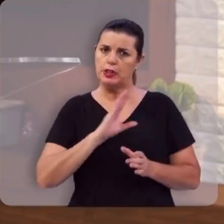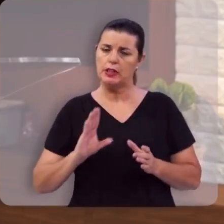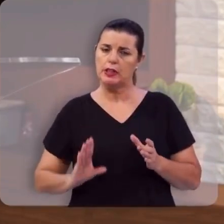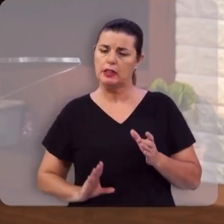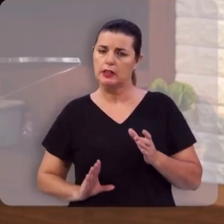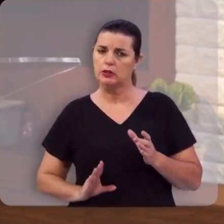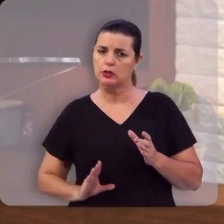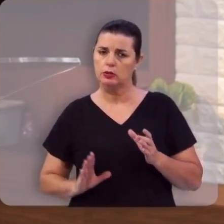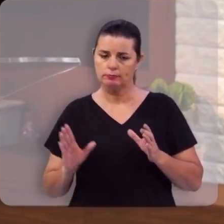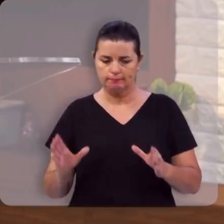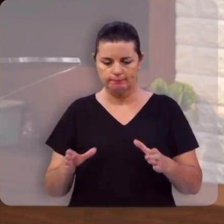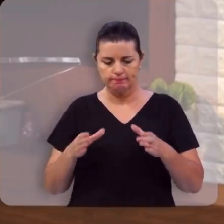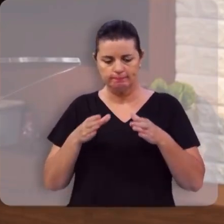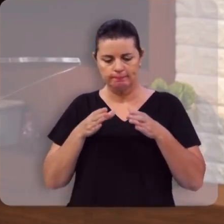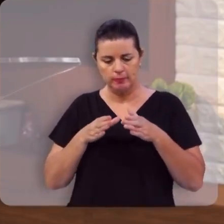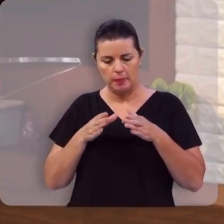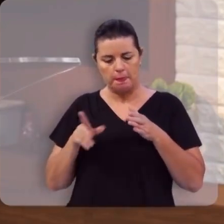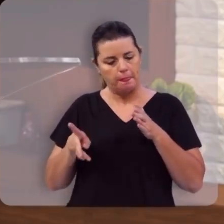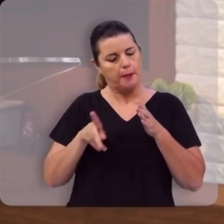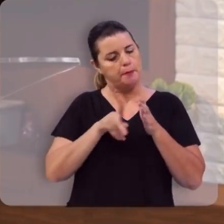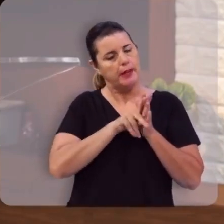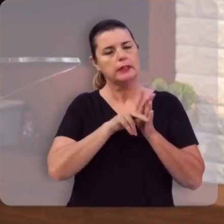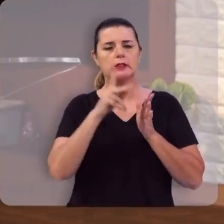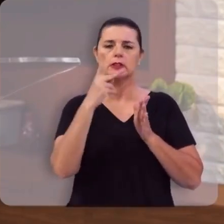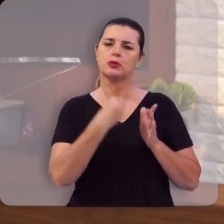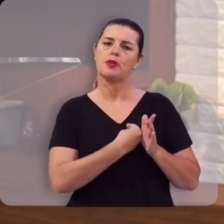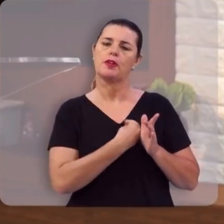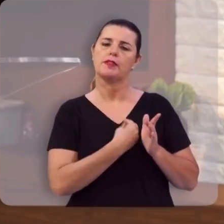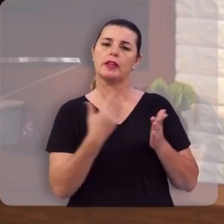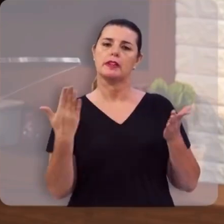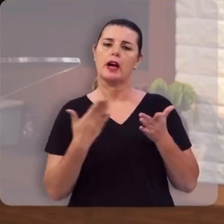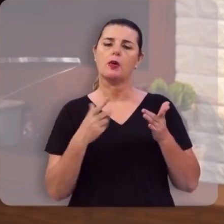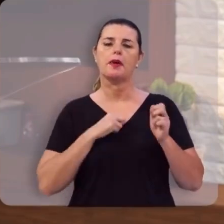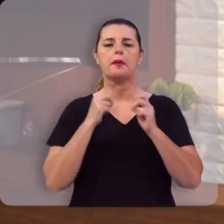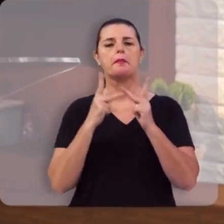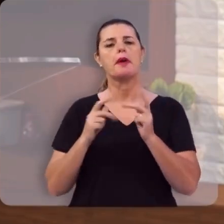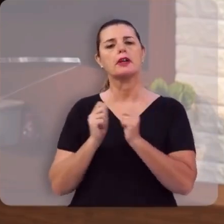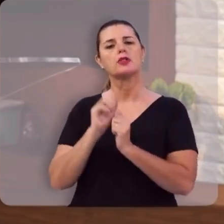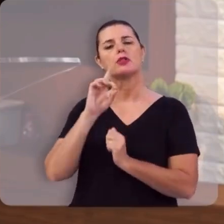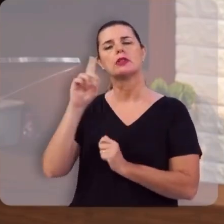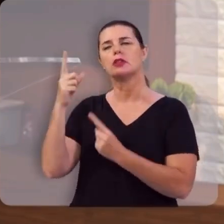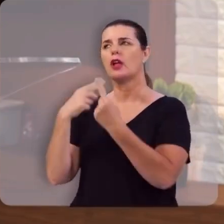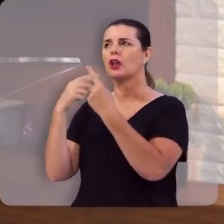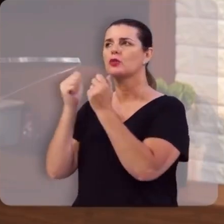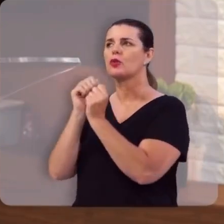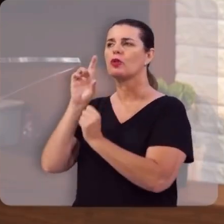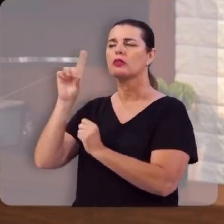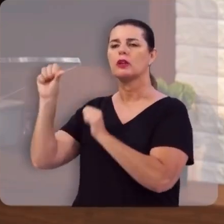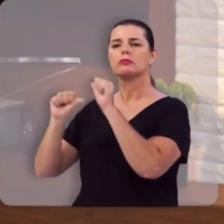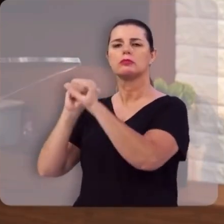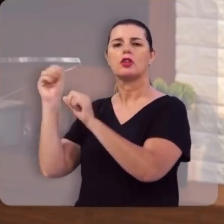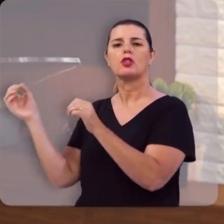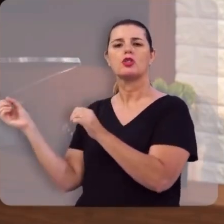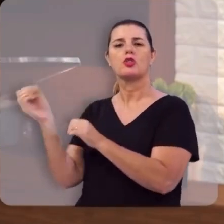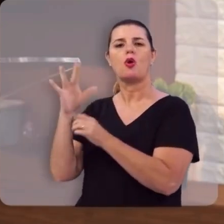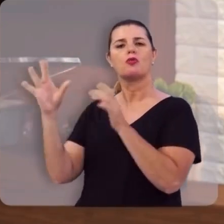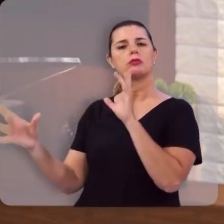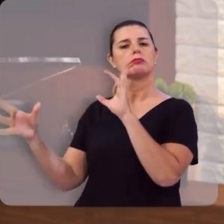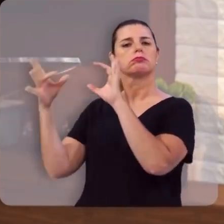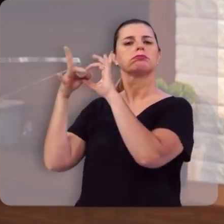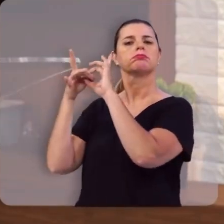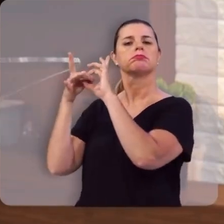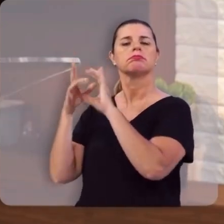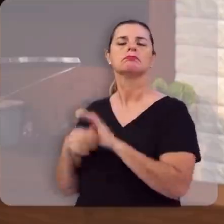deposita na sua conta. Isso é justificação. Agora, você tem paz com Deus. Seu relacionamento com Deus foi plenamente